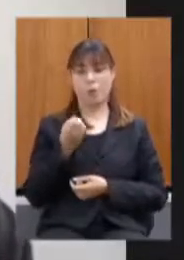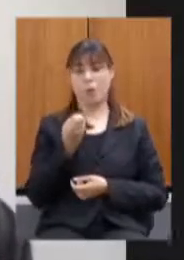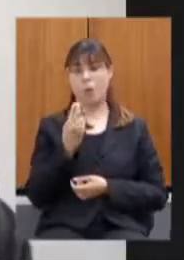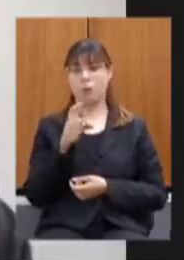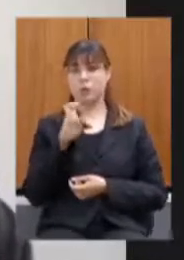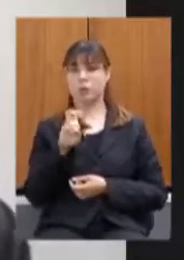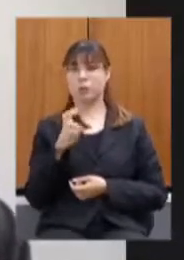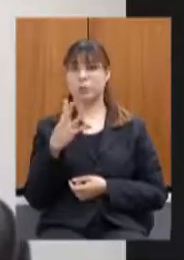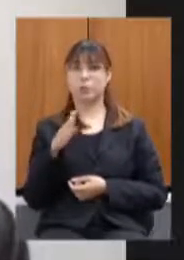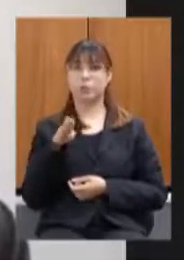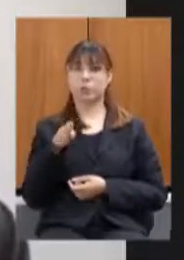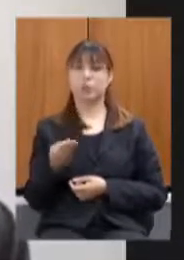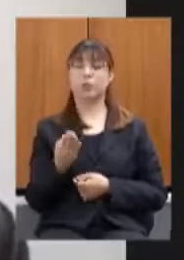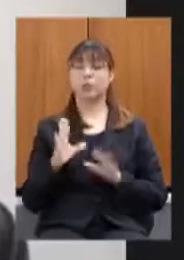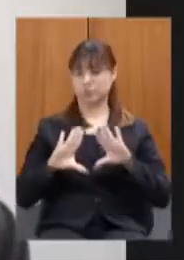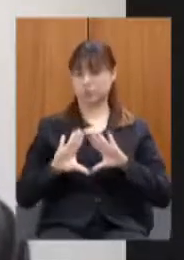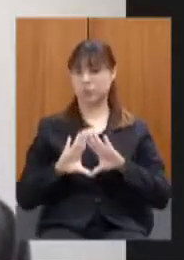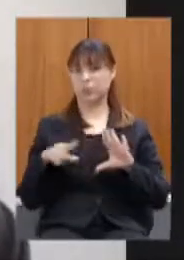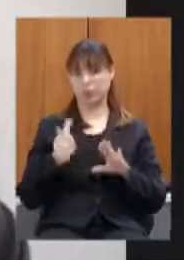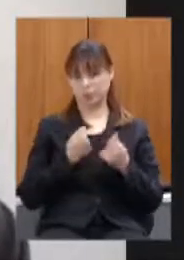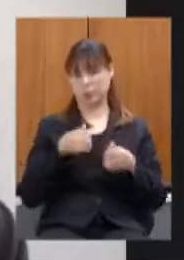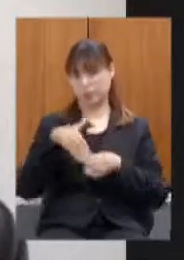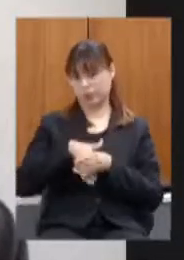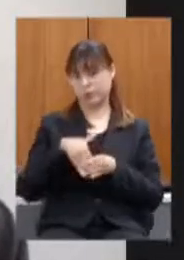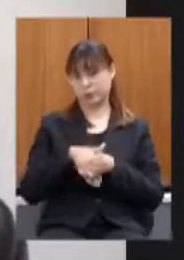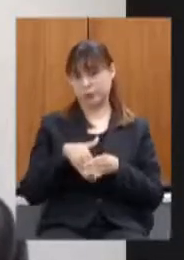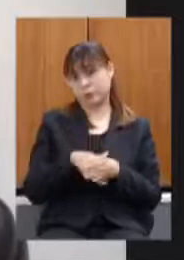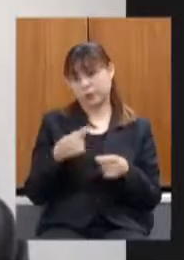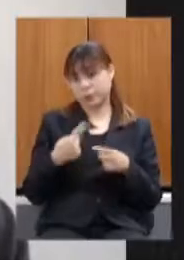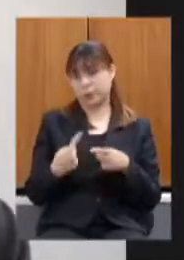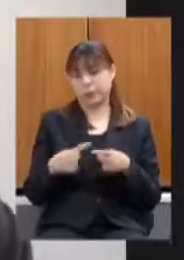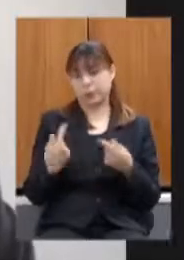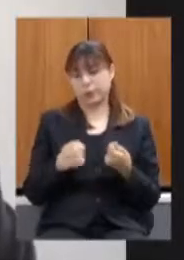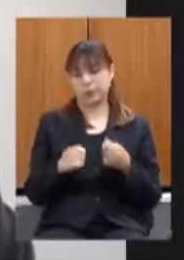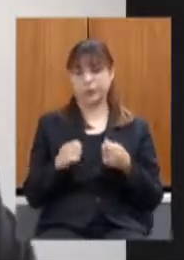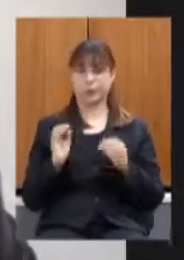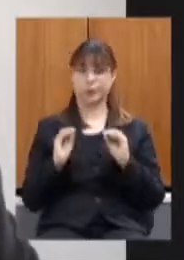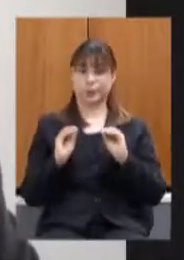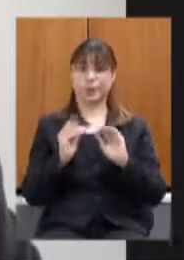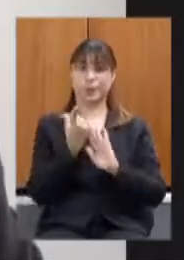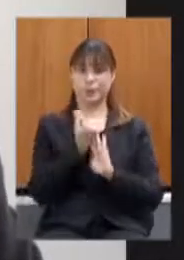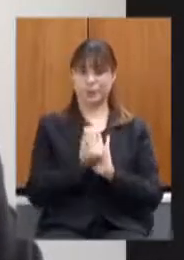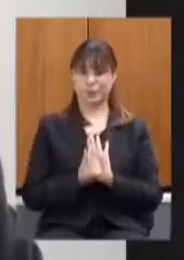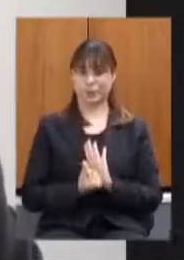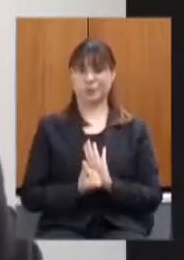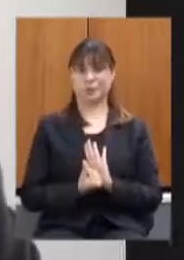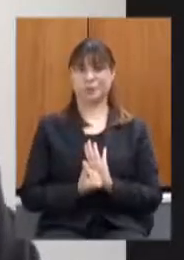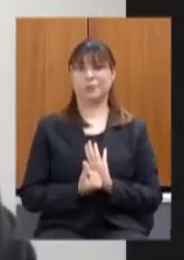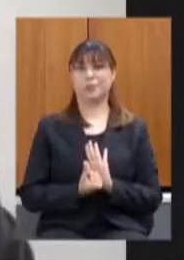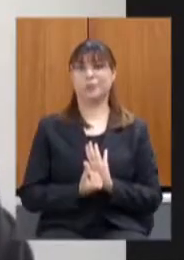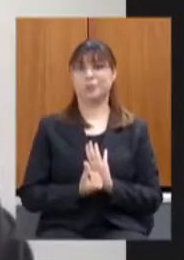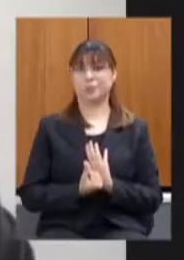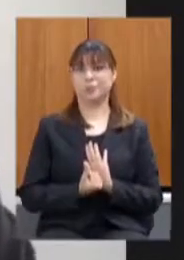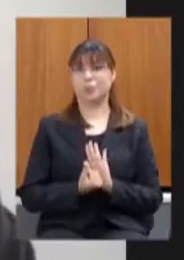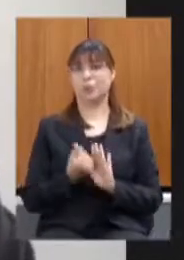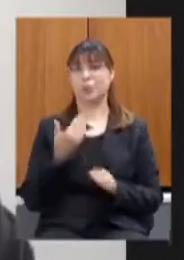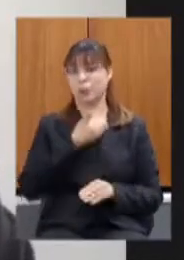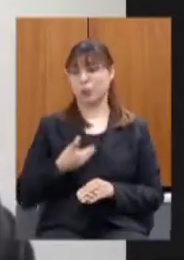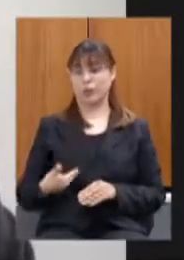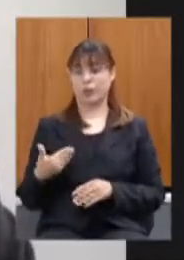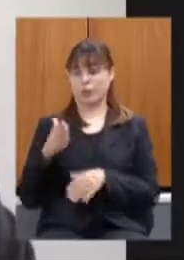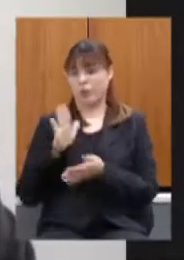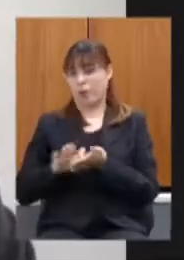bilhões vai passar pela Assembleia nós vamos votar vai estar no orçamento o governo vai ter cheque em branco para gastar esse recurso